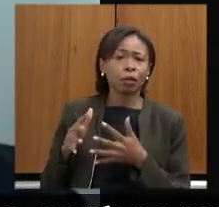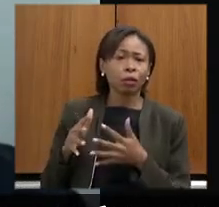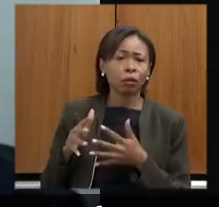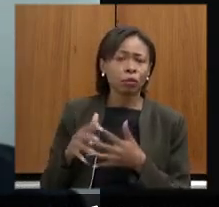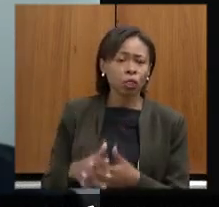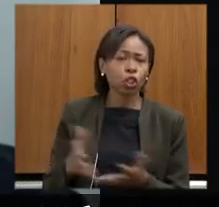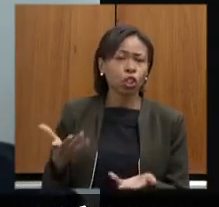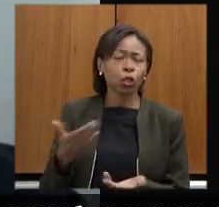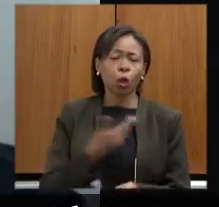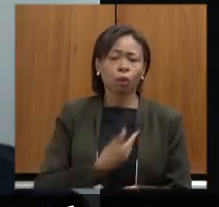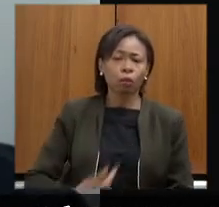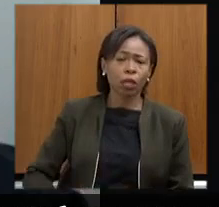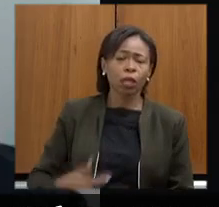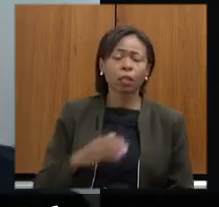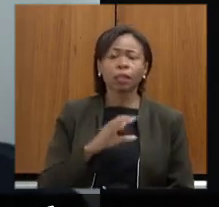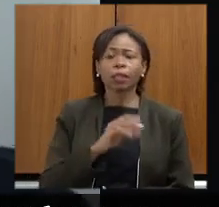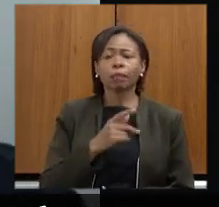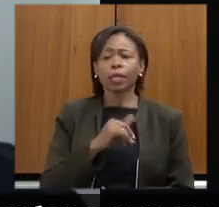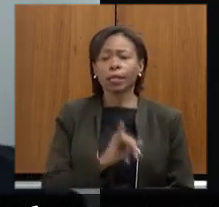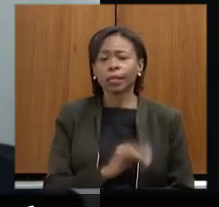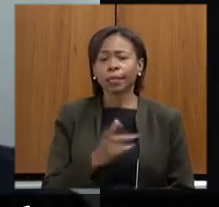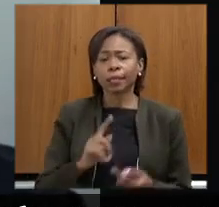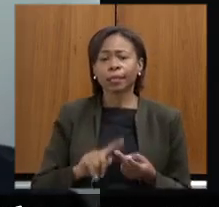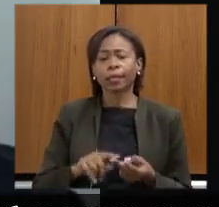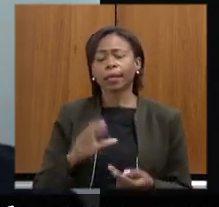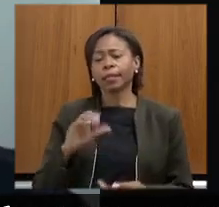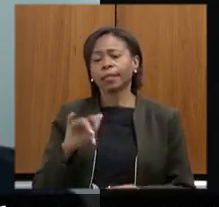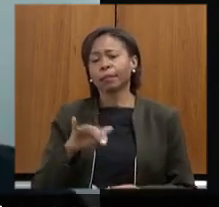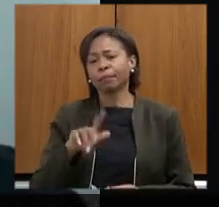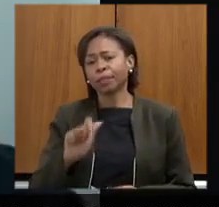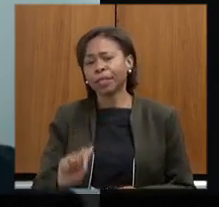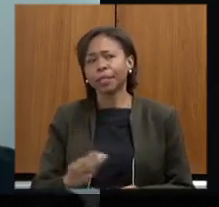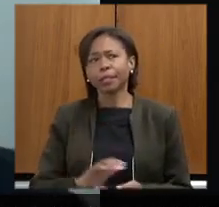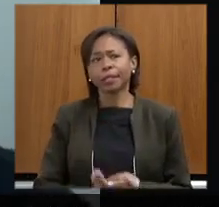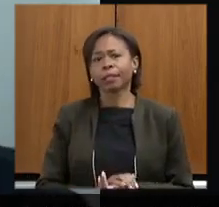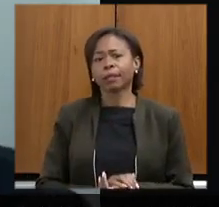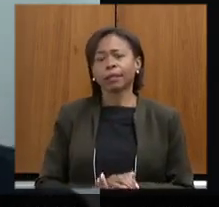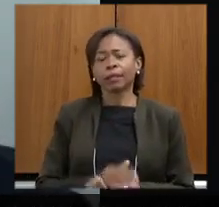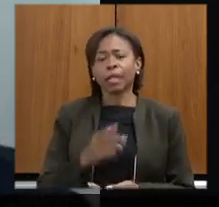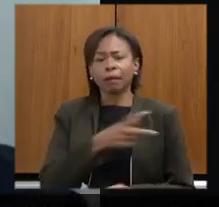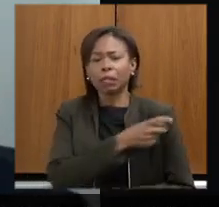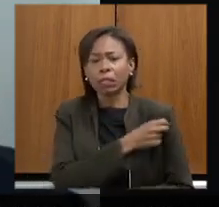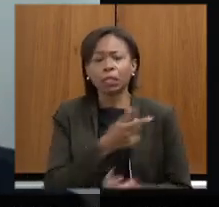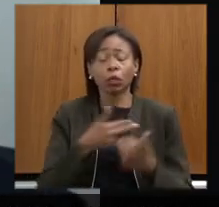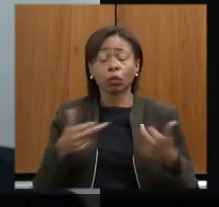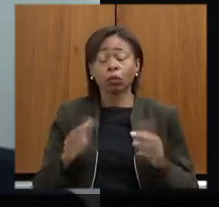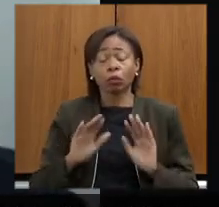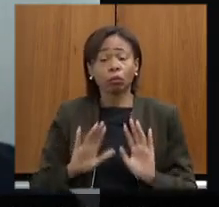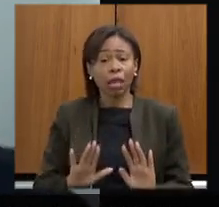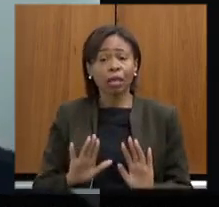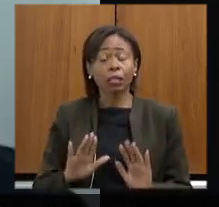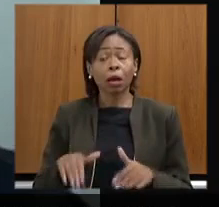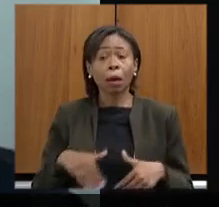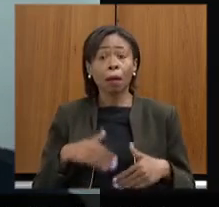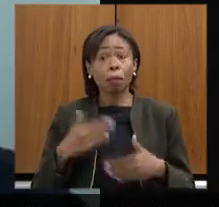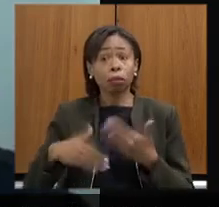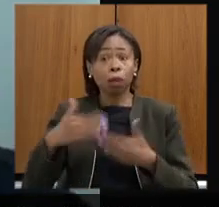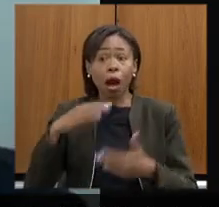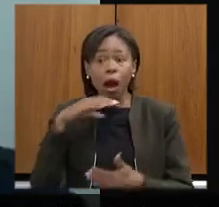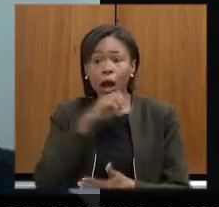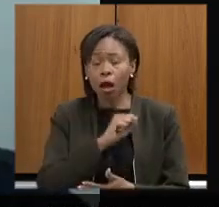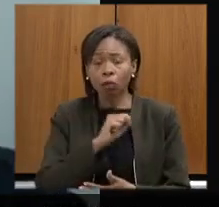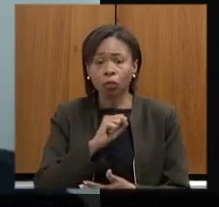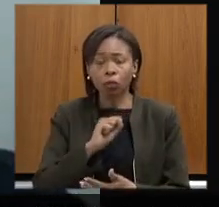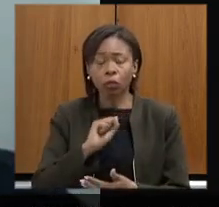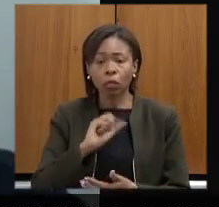CPI do fura-fila passou aí na casa pra poder realmente fritar o governo passou rapidamente e por muito menos